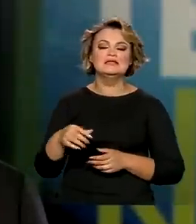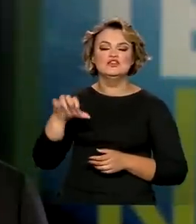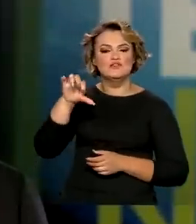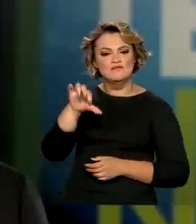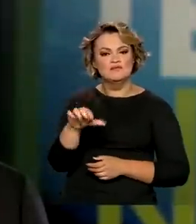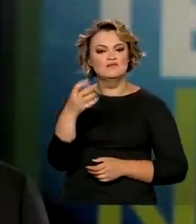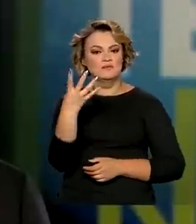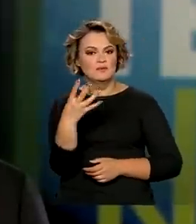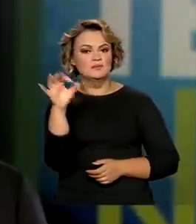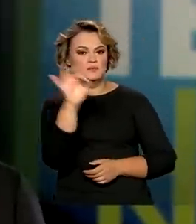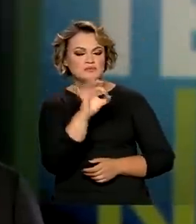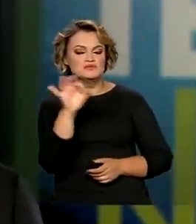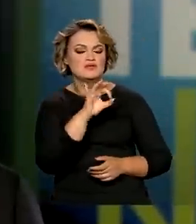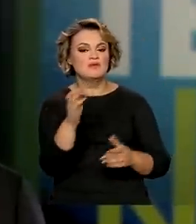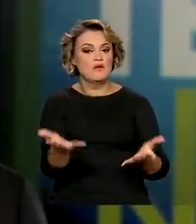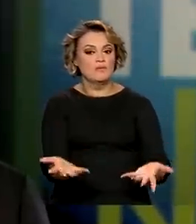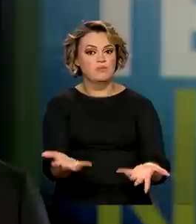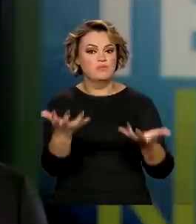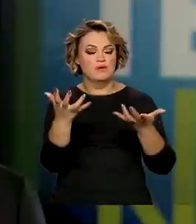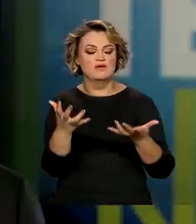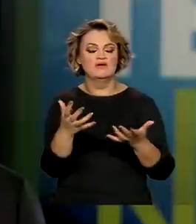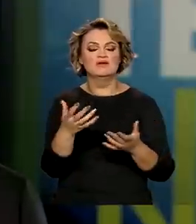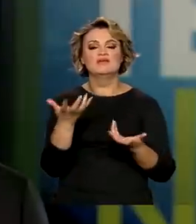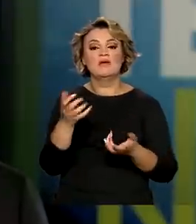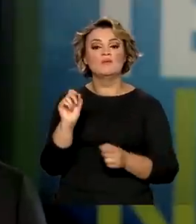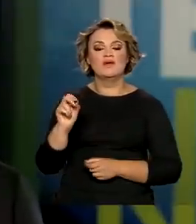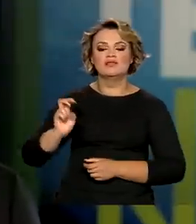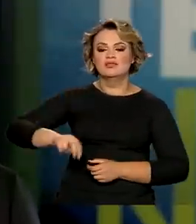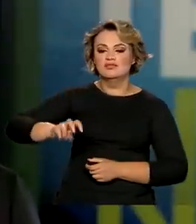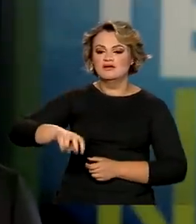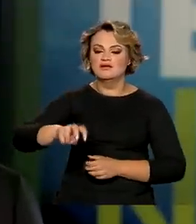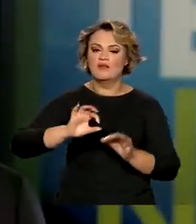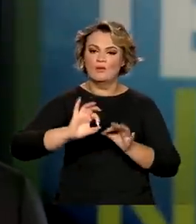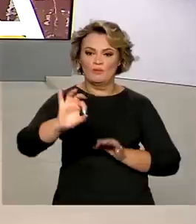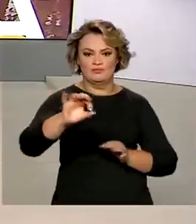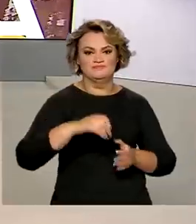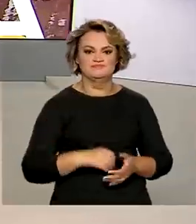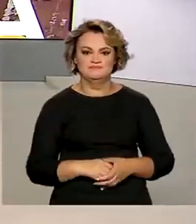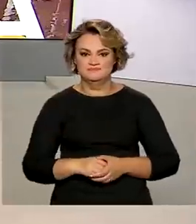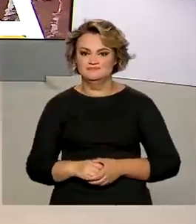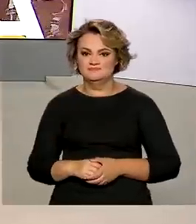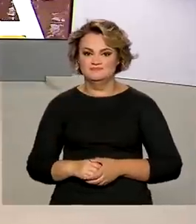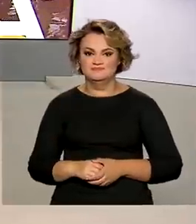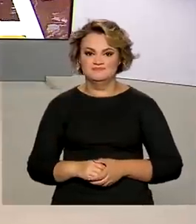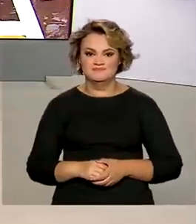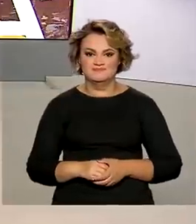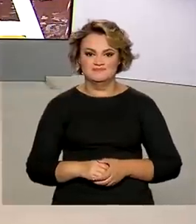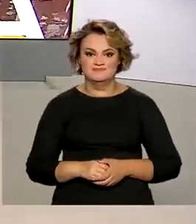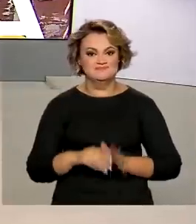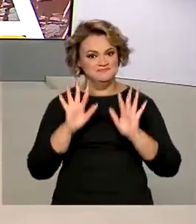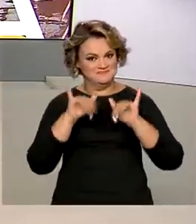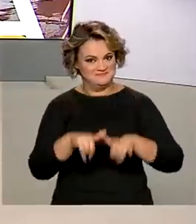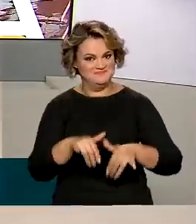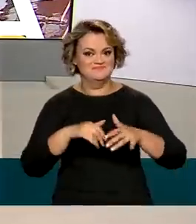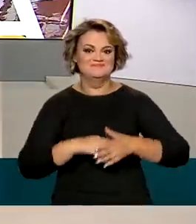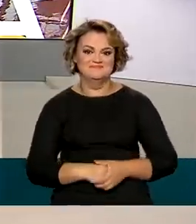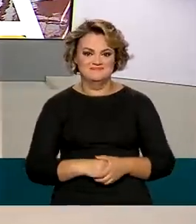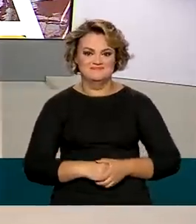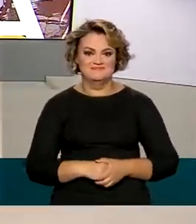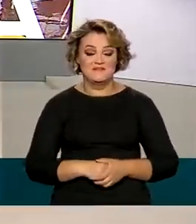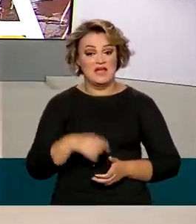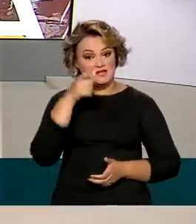94% de crescimento por trilhas e trilhas de longo curso. E a gente fica por aqui.